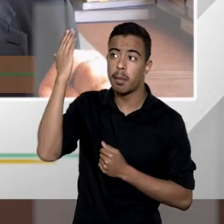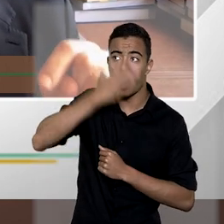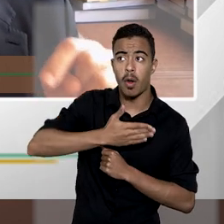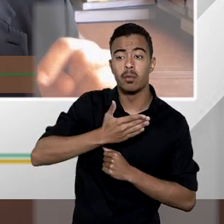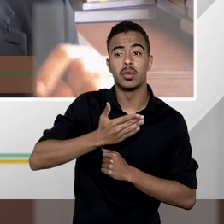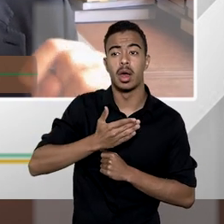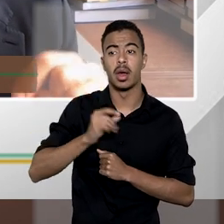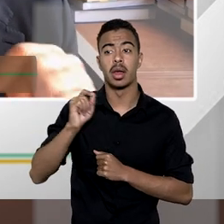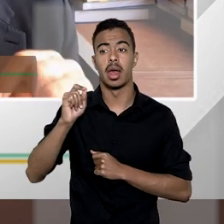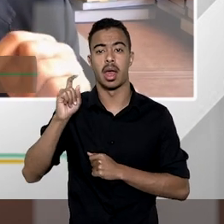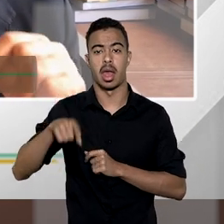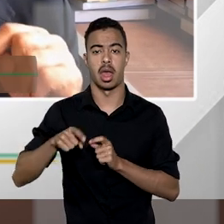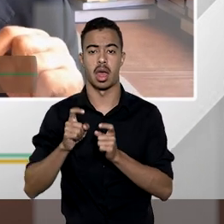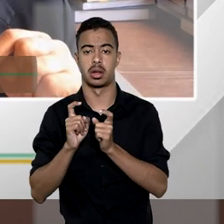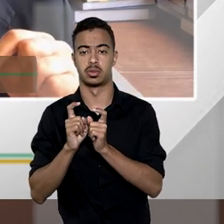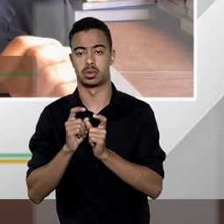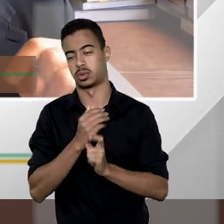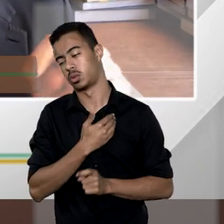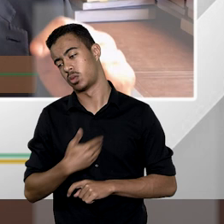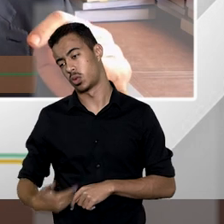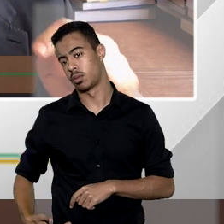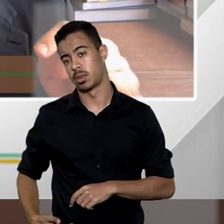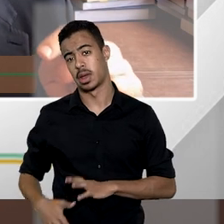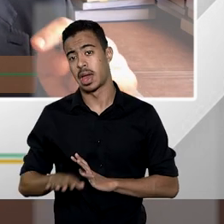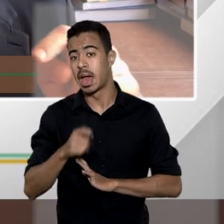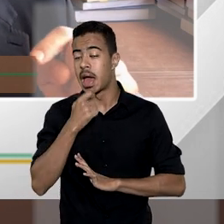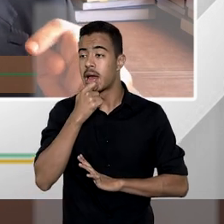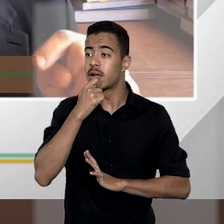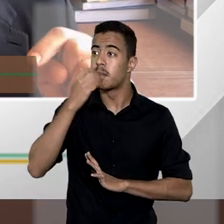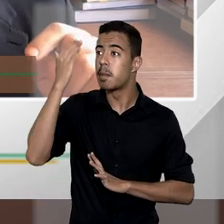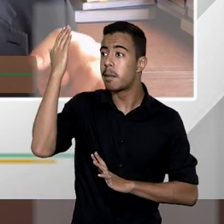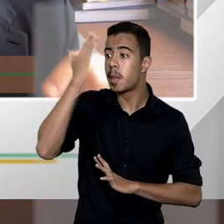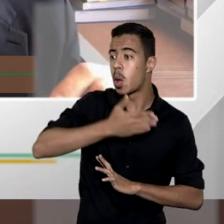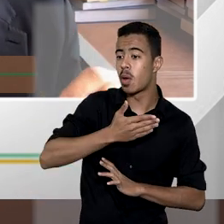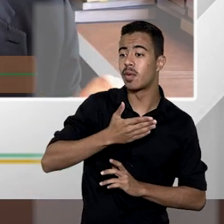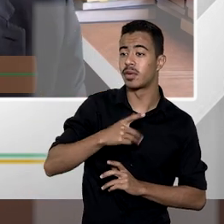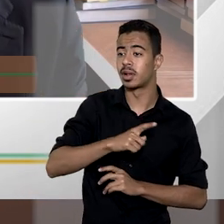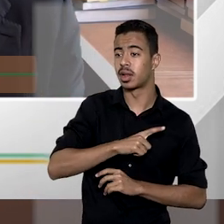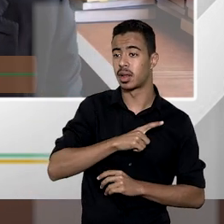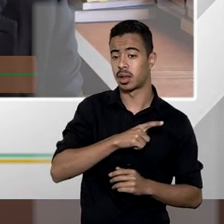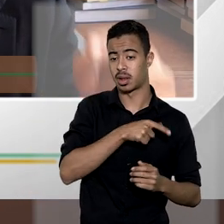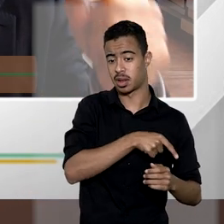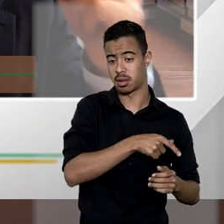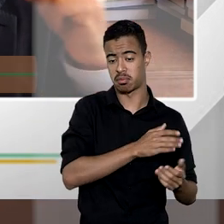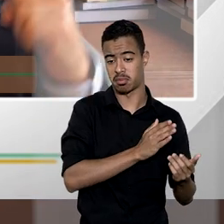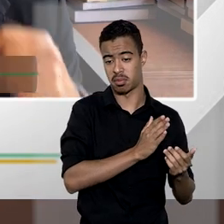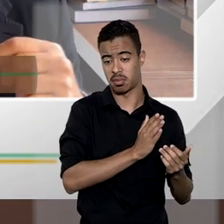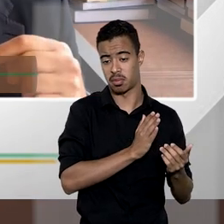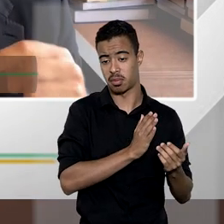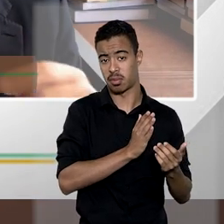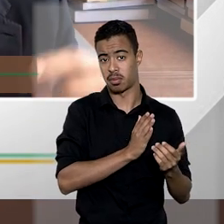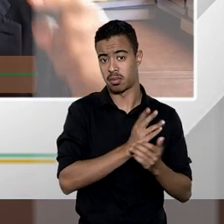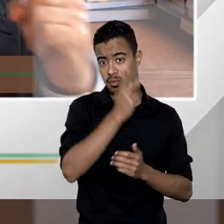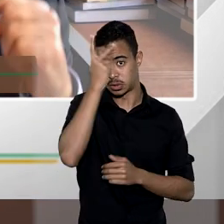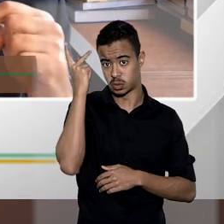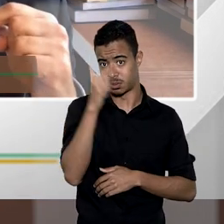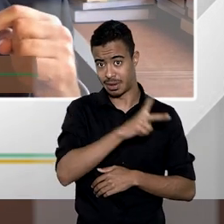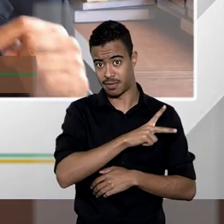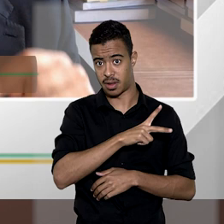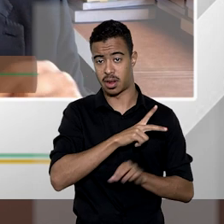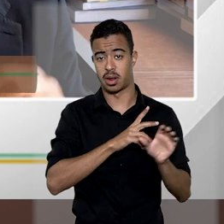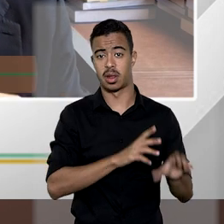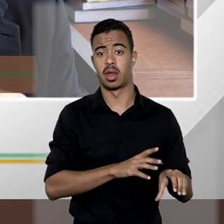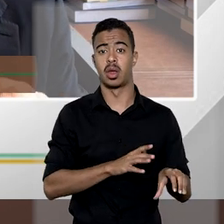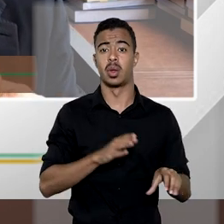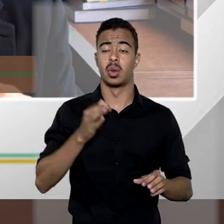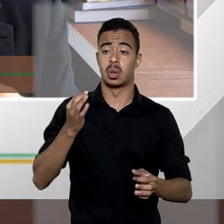a administração pública expropriante ainda que a prova técnica tenha sido requerida pelo desapropriado pela pessoa privada